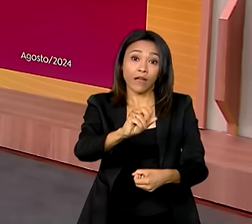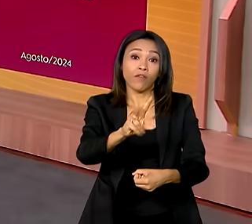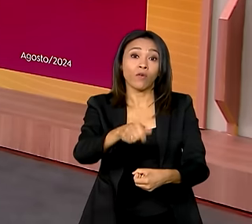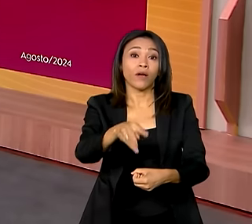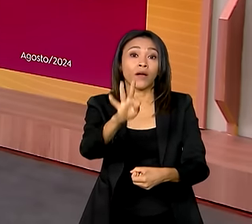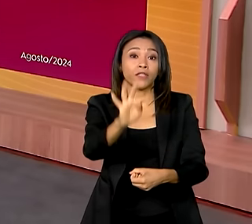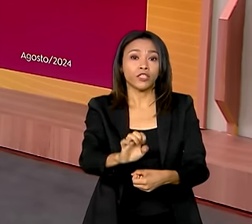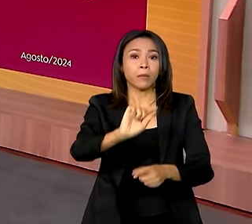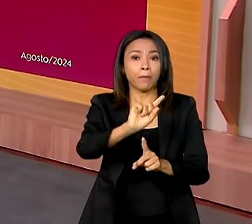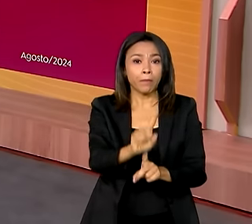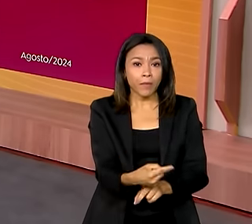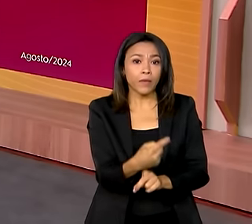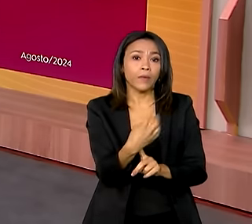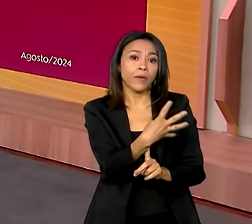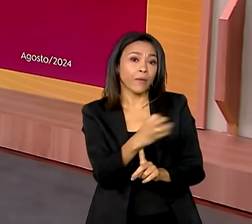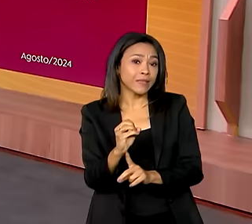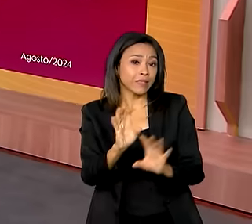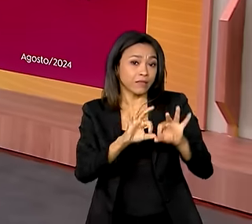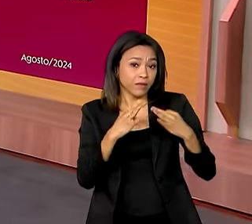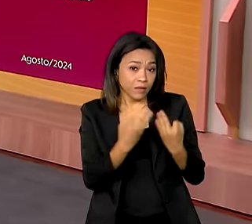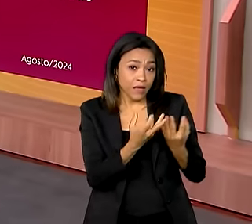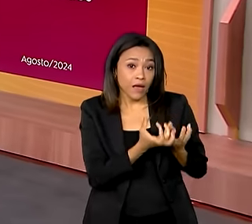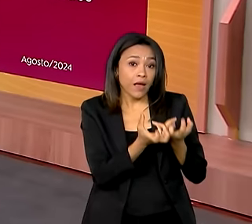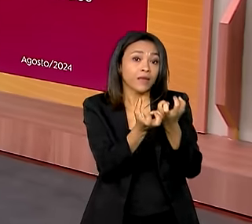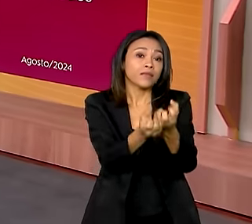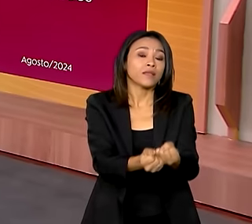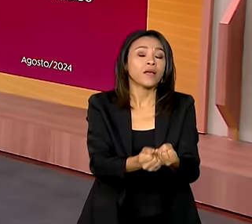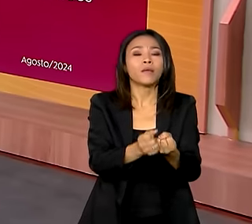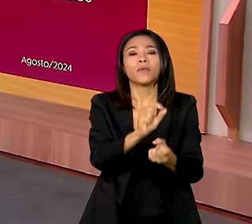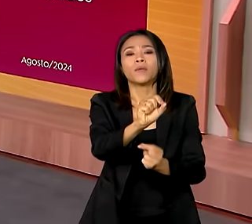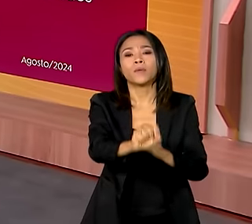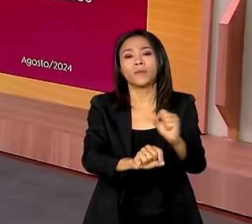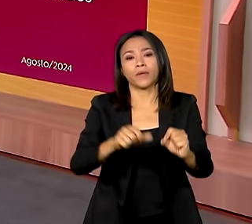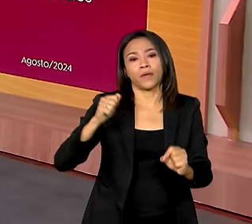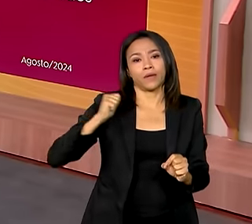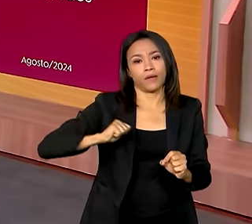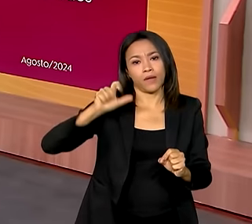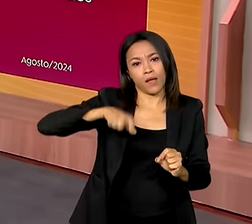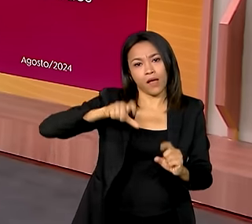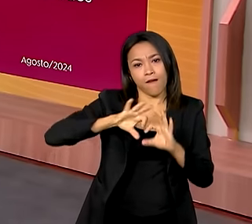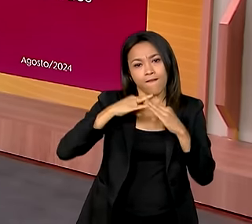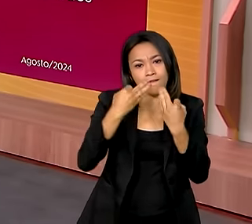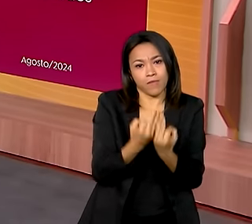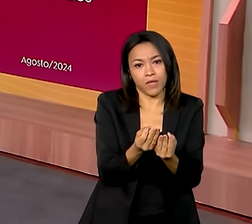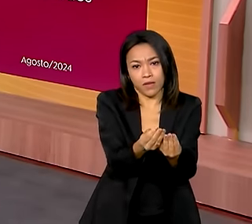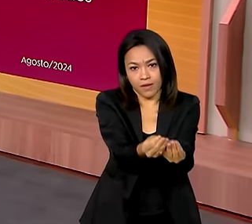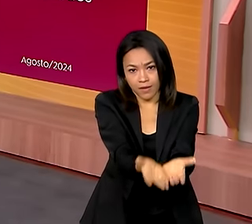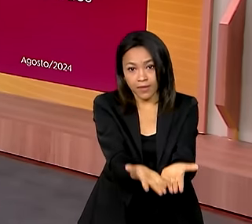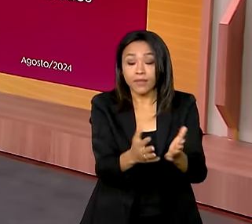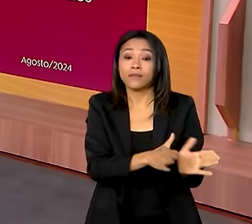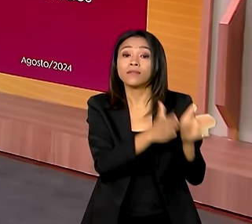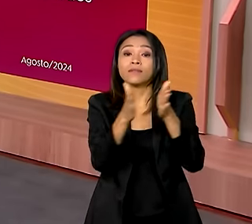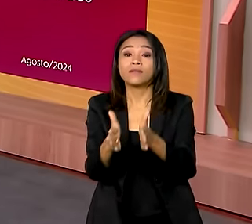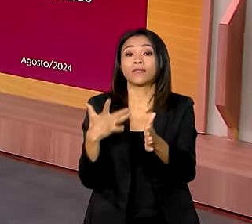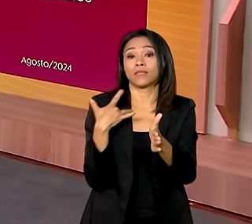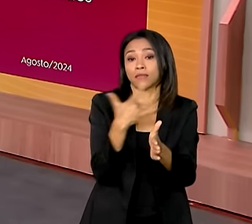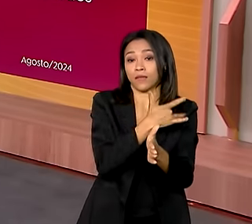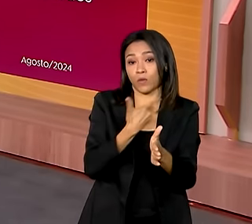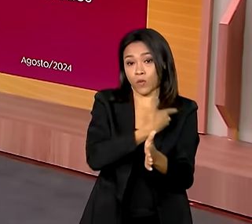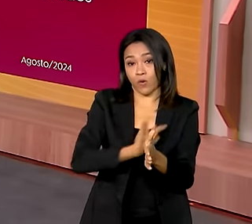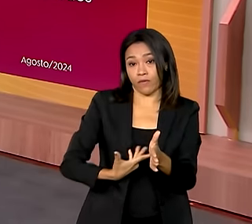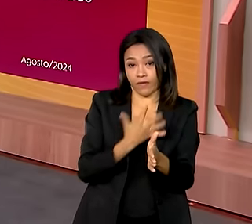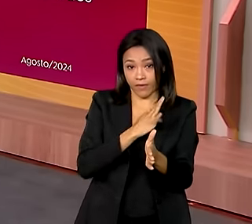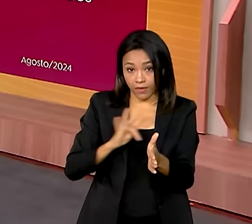.400 famílias recebem aí o programa Bolsa Família. Na saúde, o governo federal